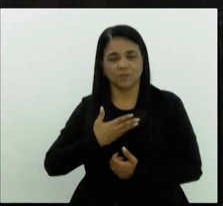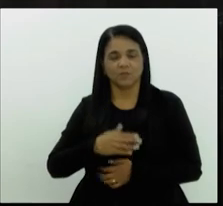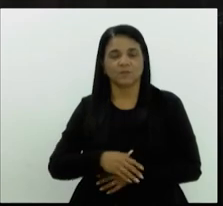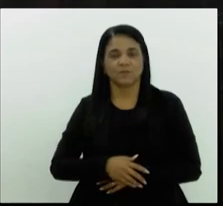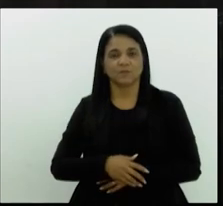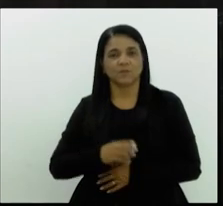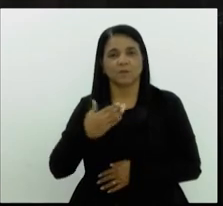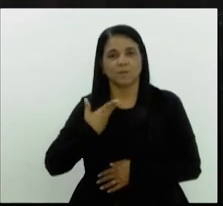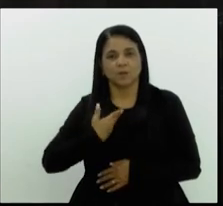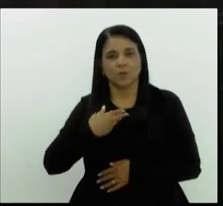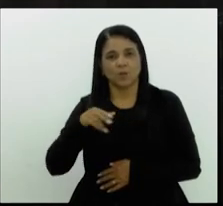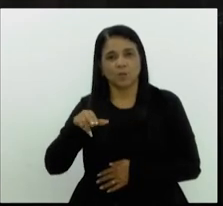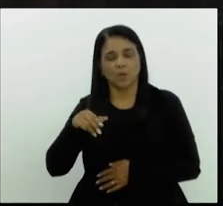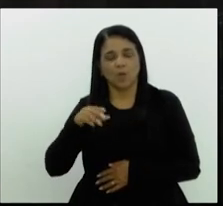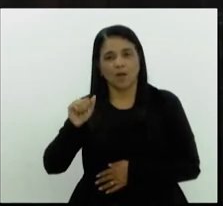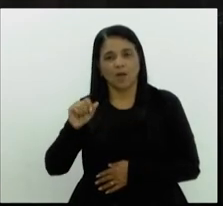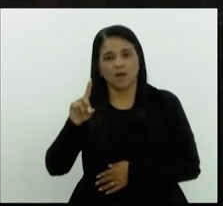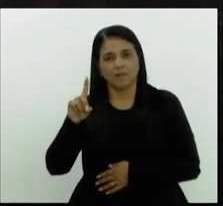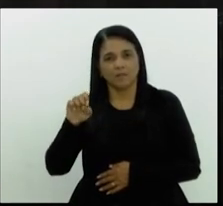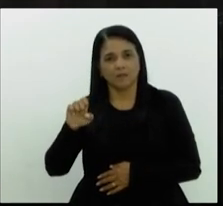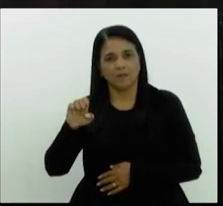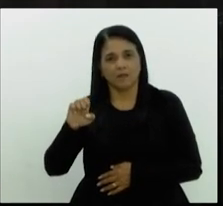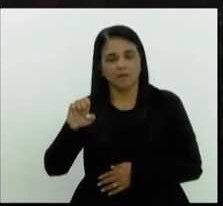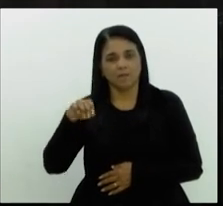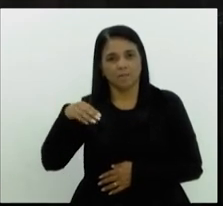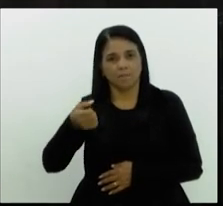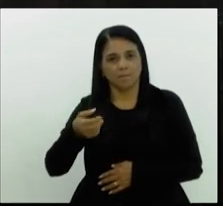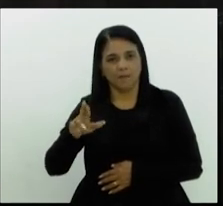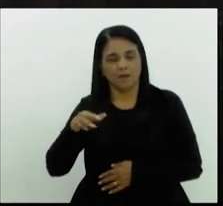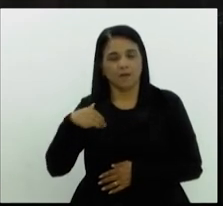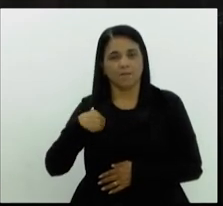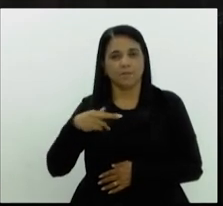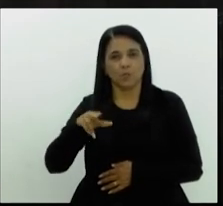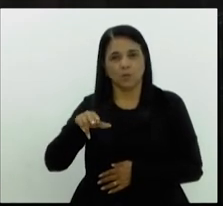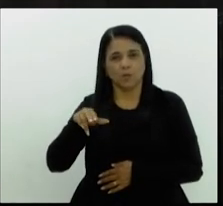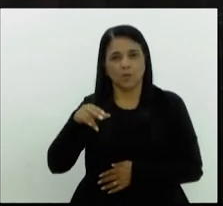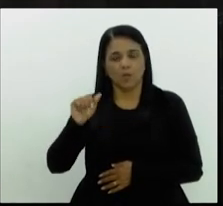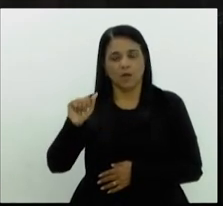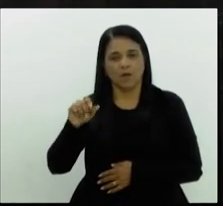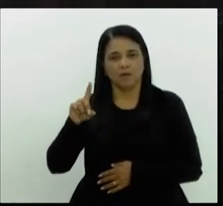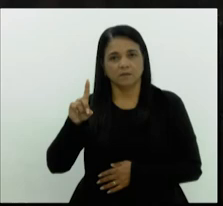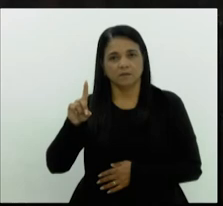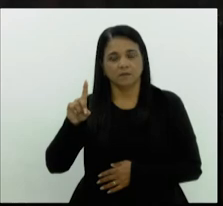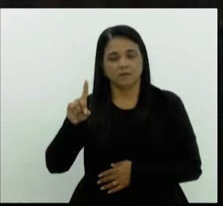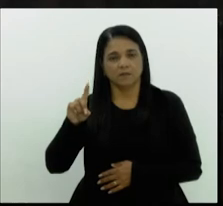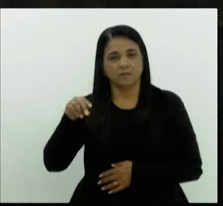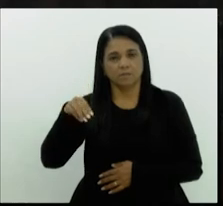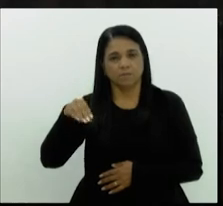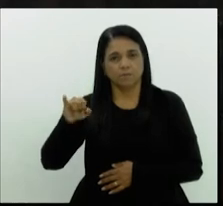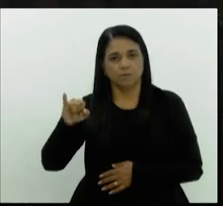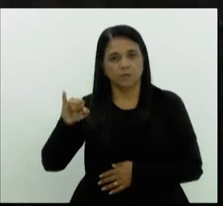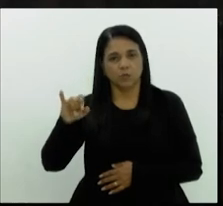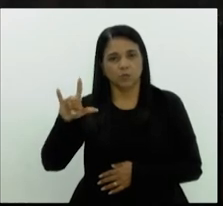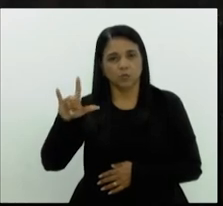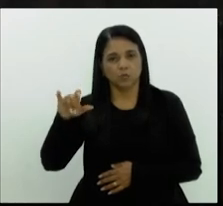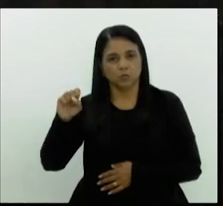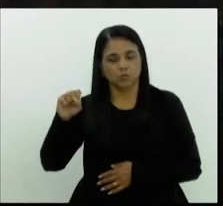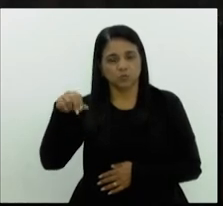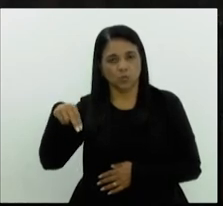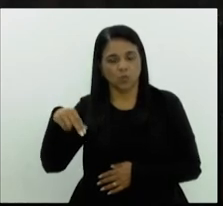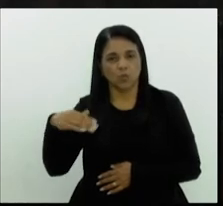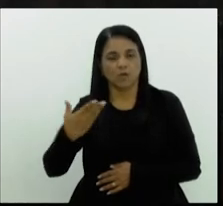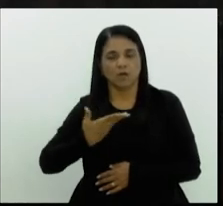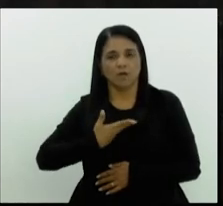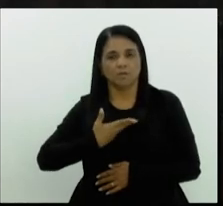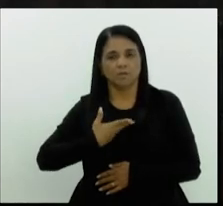ao meu irmão Ademar, a meu irmão Ademilson, Ademir, companheiro